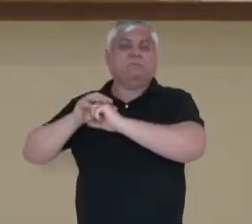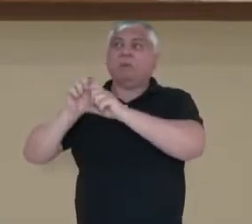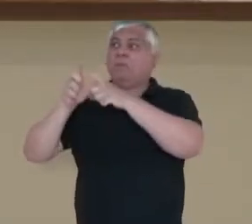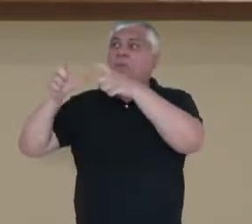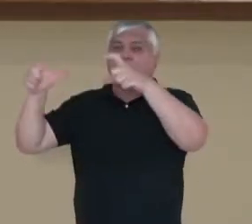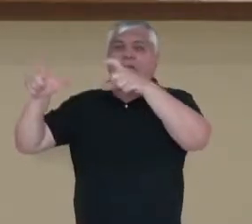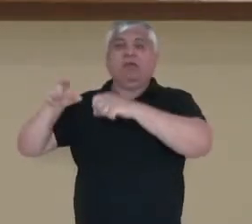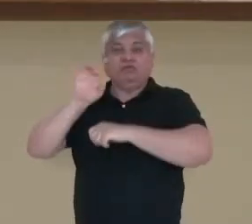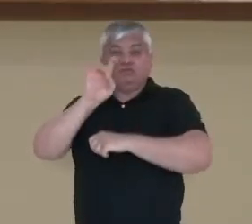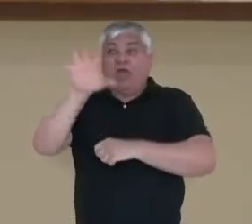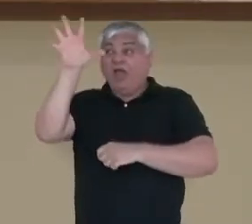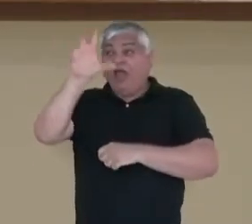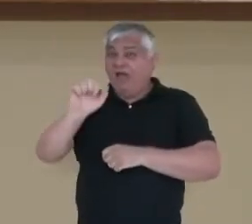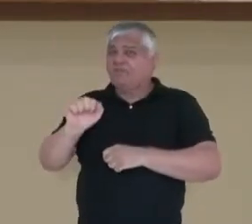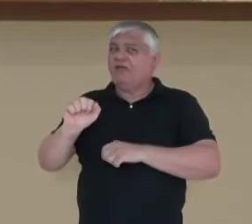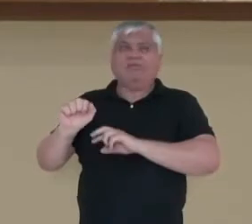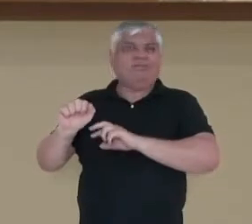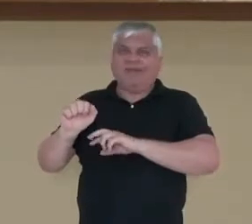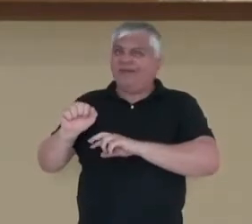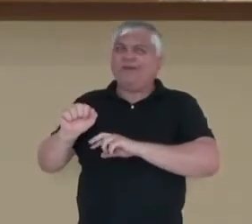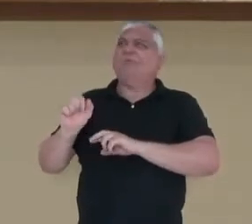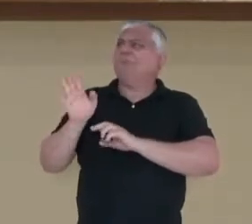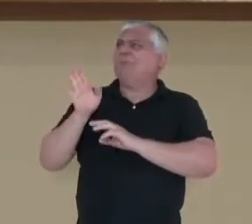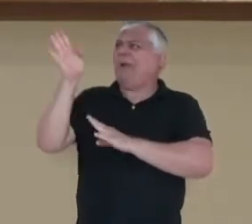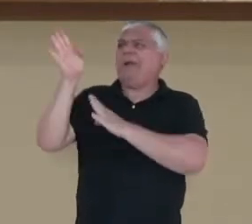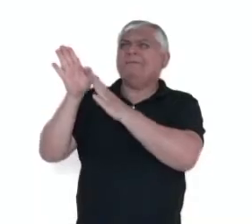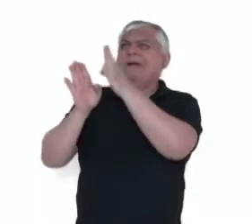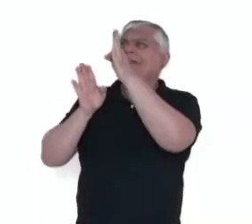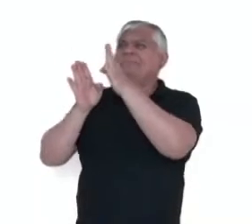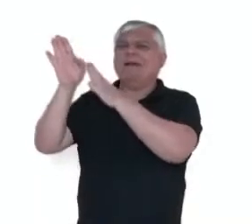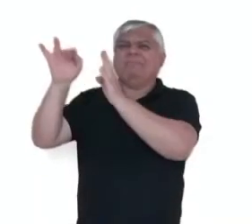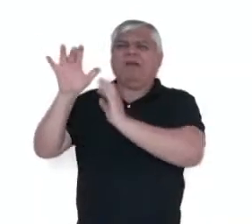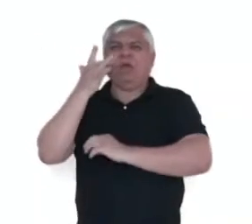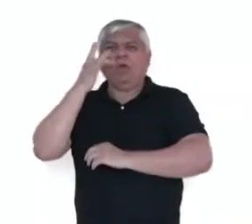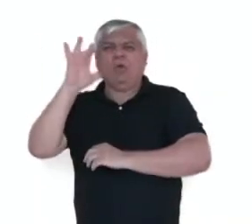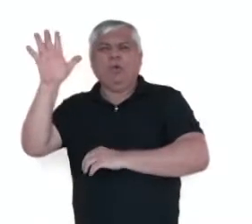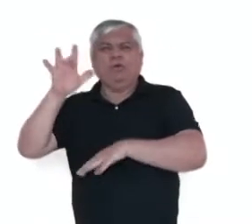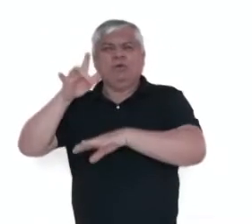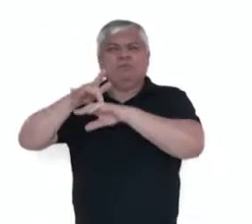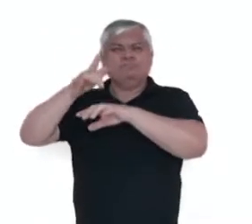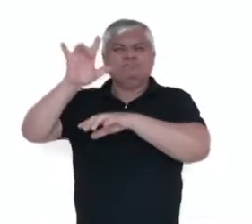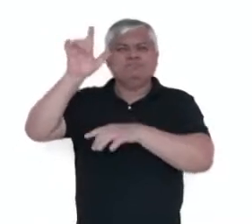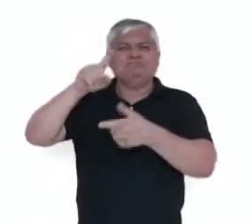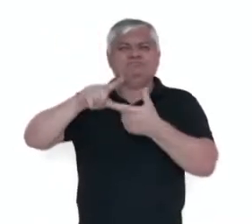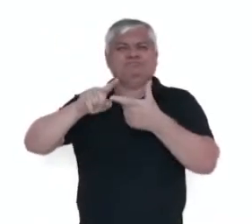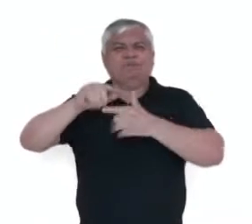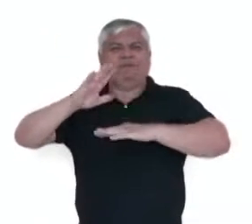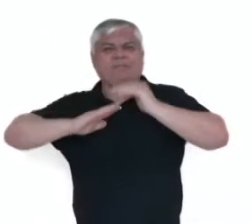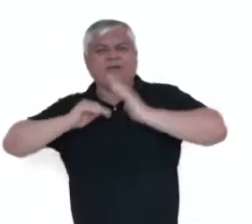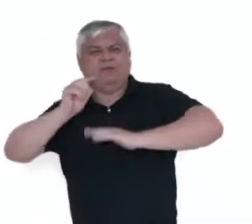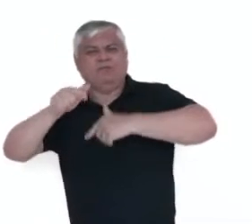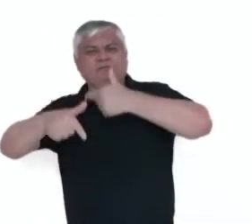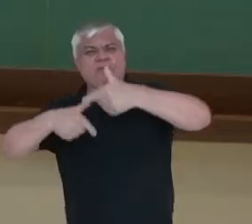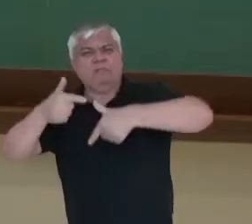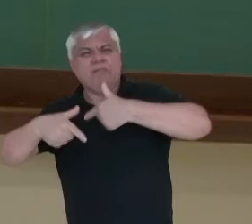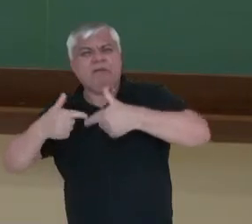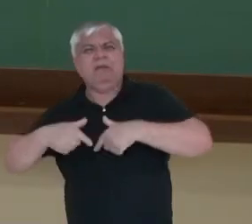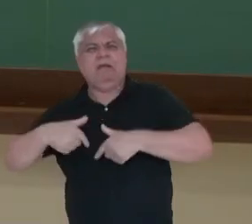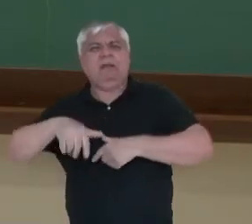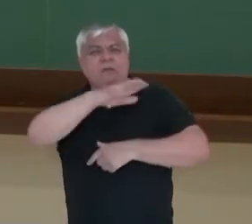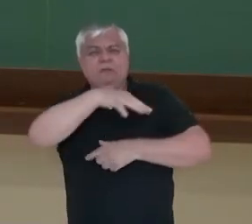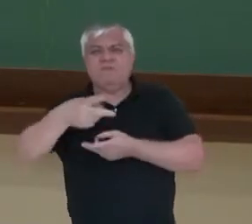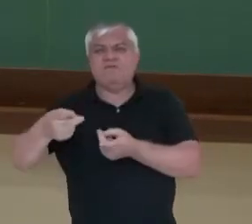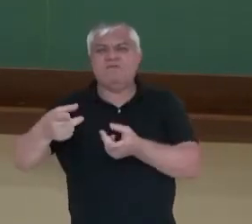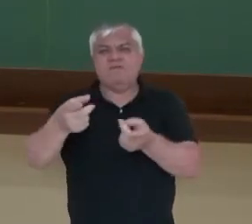só na África, inclusive ela vai buscar ouro, pedras preciosas, mão de obra, mercados consumidores.